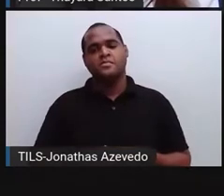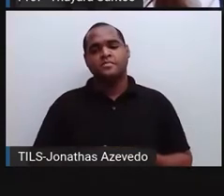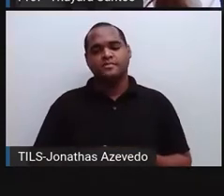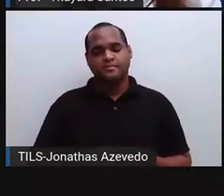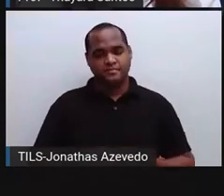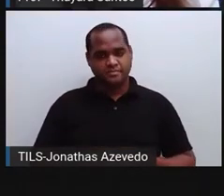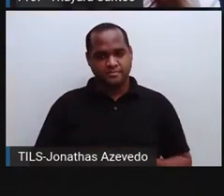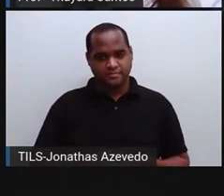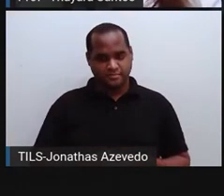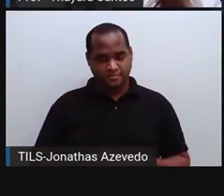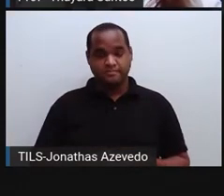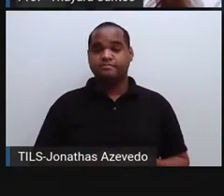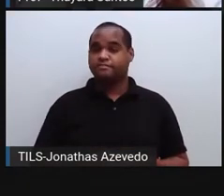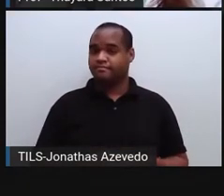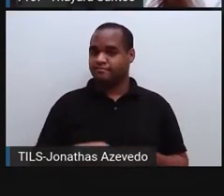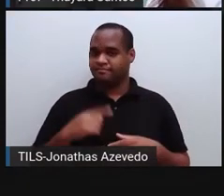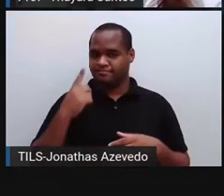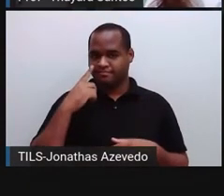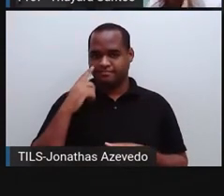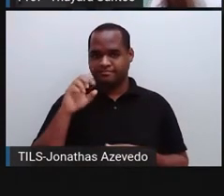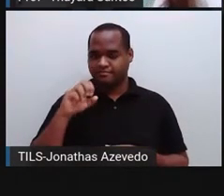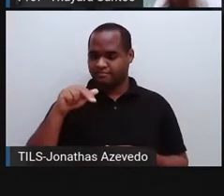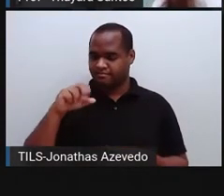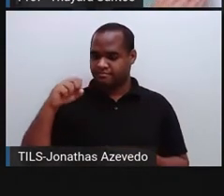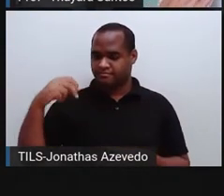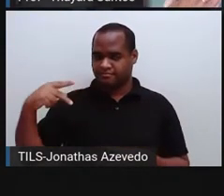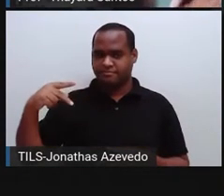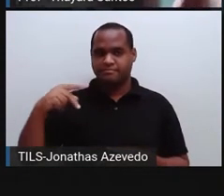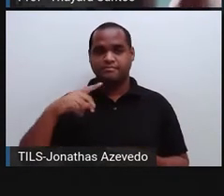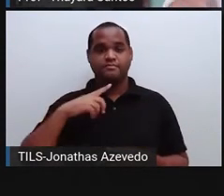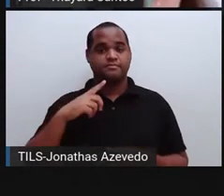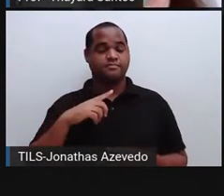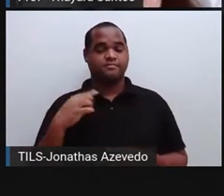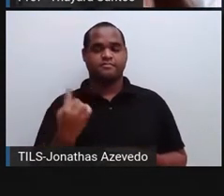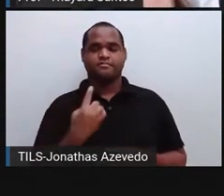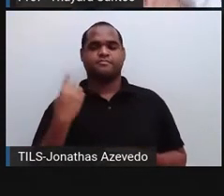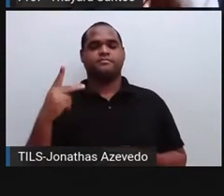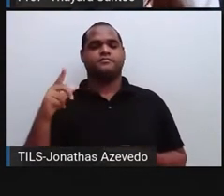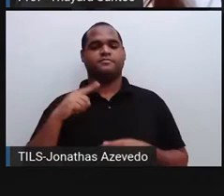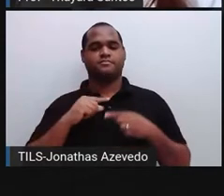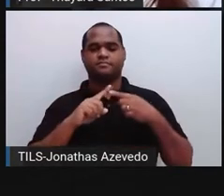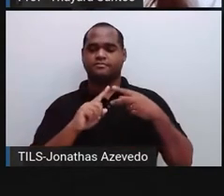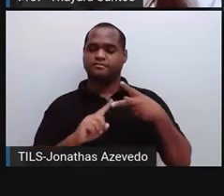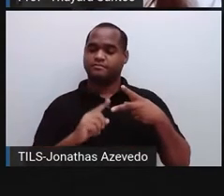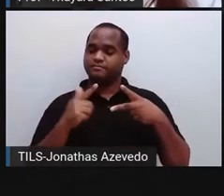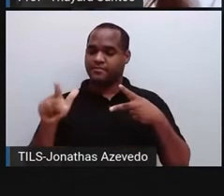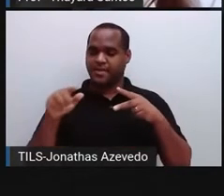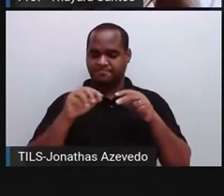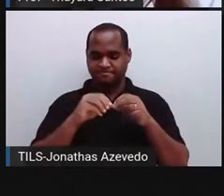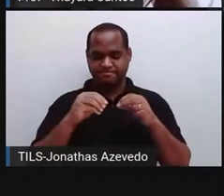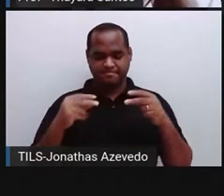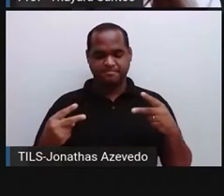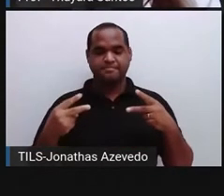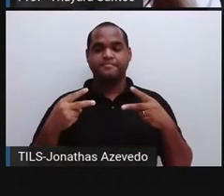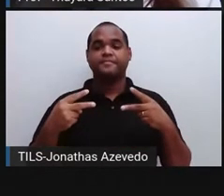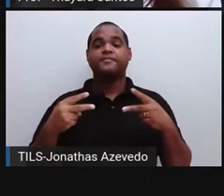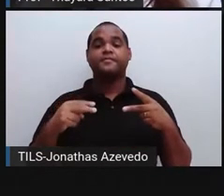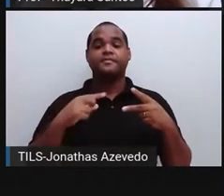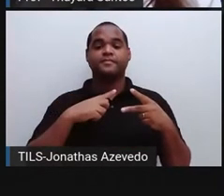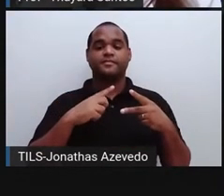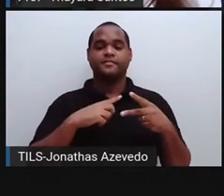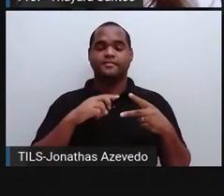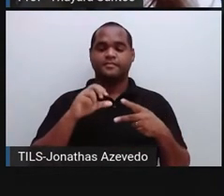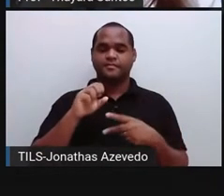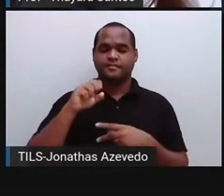E esse sistema nervoso periférico autônomo ainda tem duas subdivisões. Tem o sistema